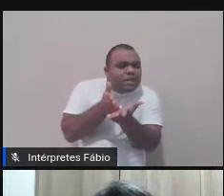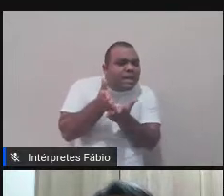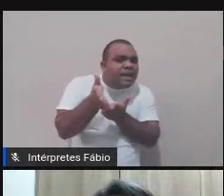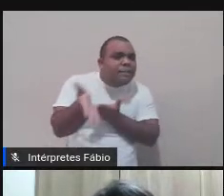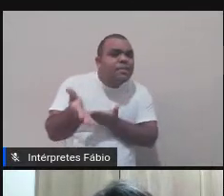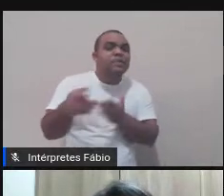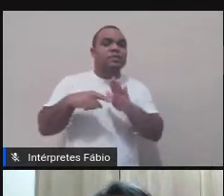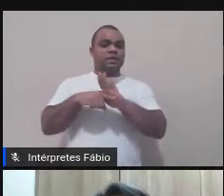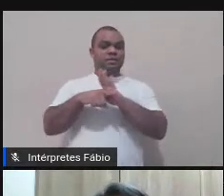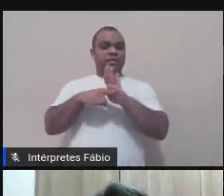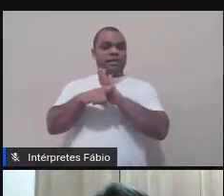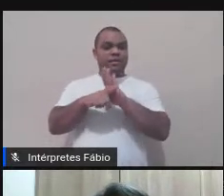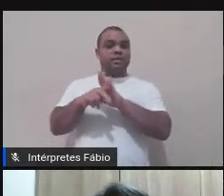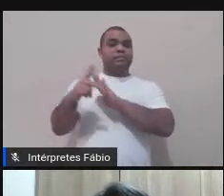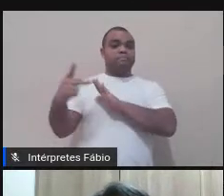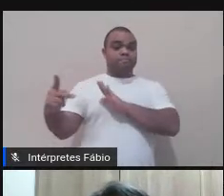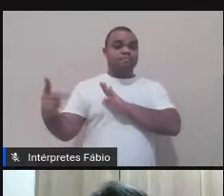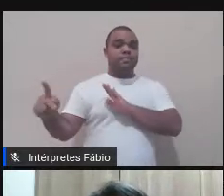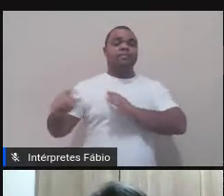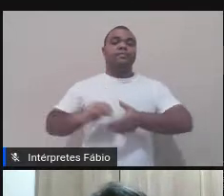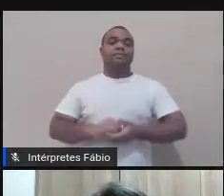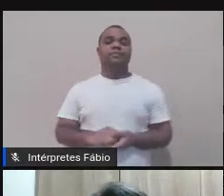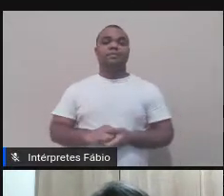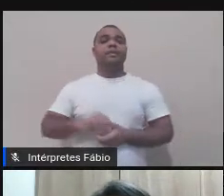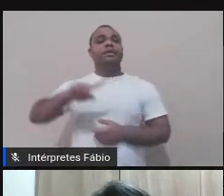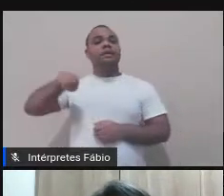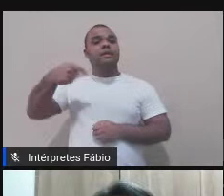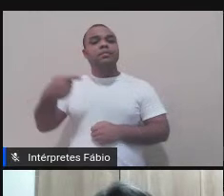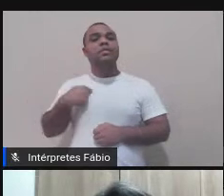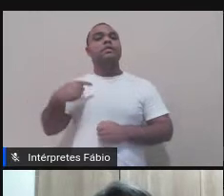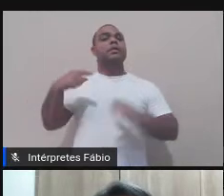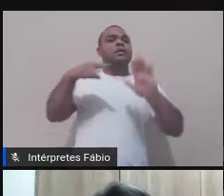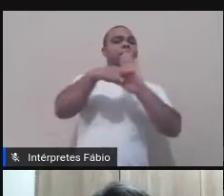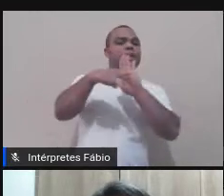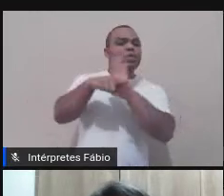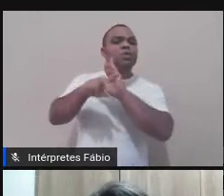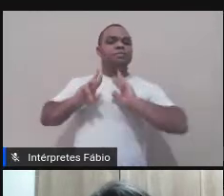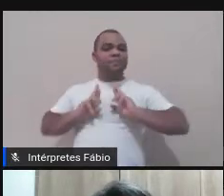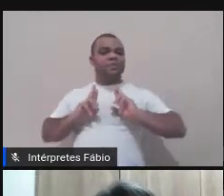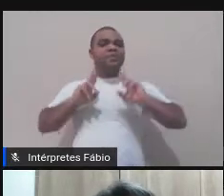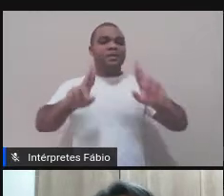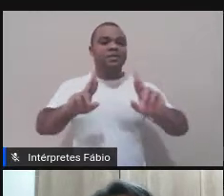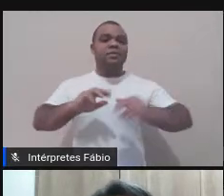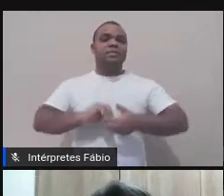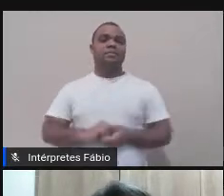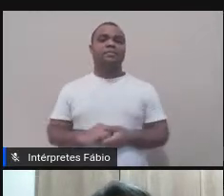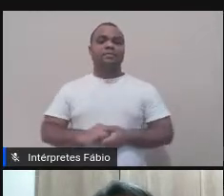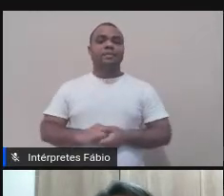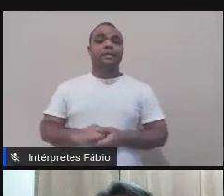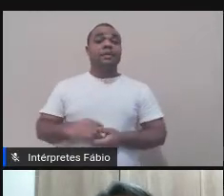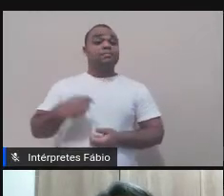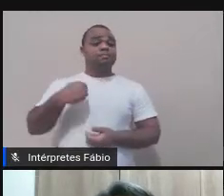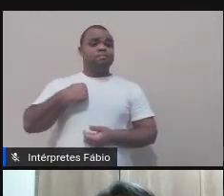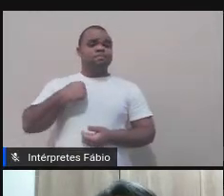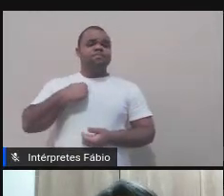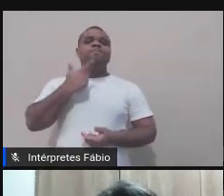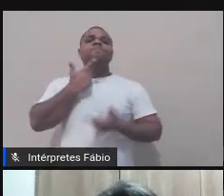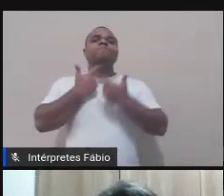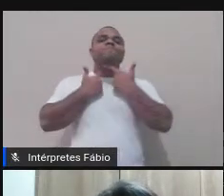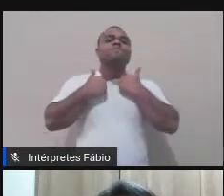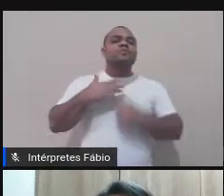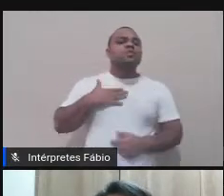sobre a minha pesquisa, né? Eu devo pontuar que eu tenho um gosto especial pela investigação de romances